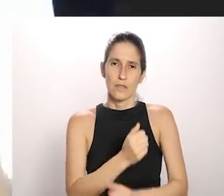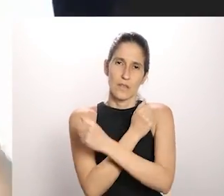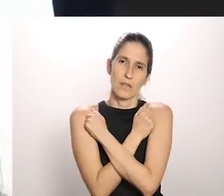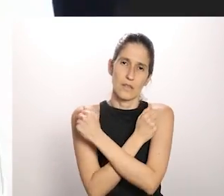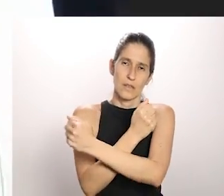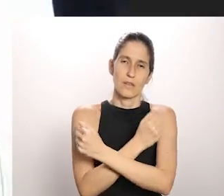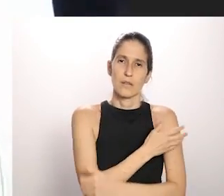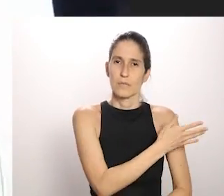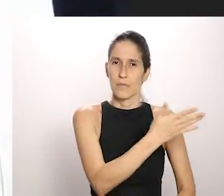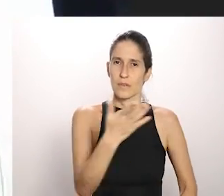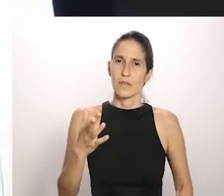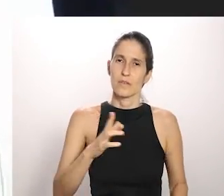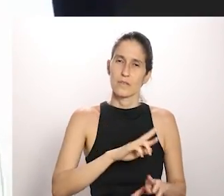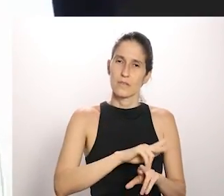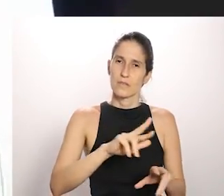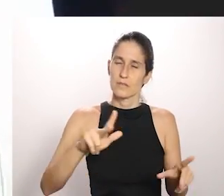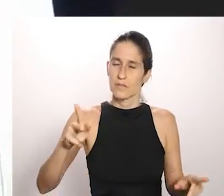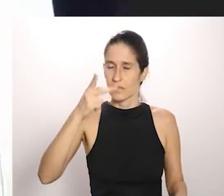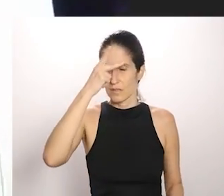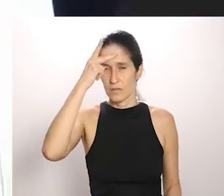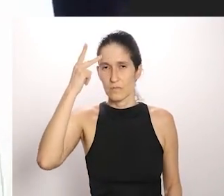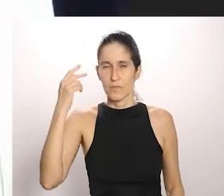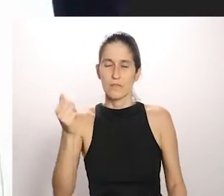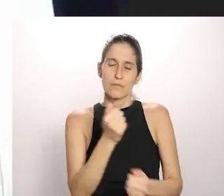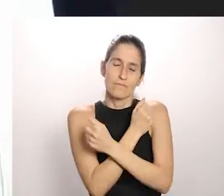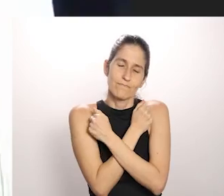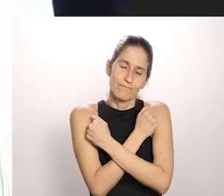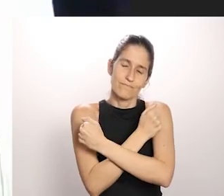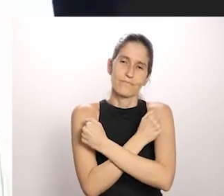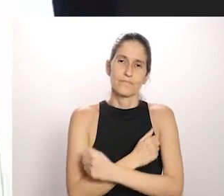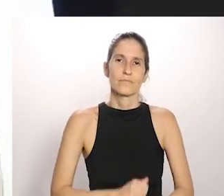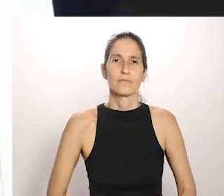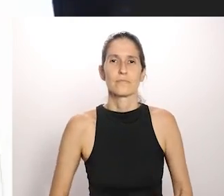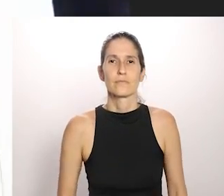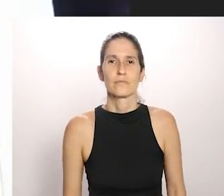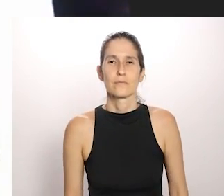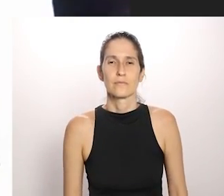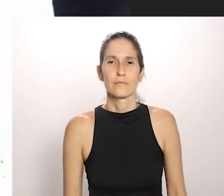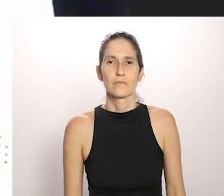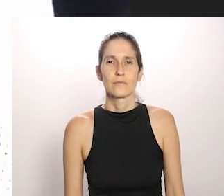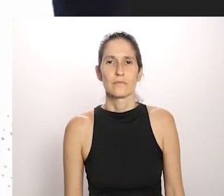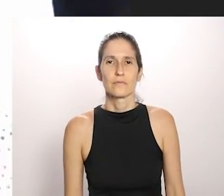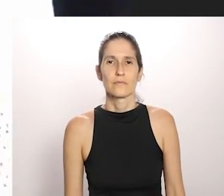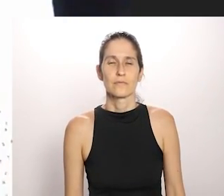abraço para Padre Rico Sarafim também do Cuca aí fazendo o Cuca de Solou várias lives também um abraço